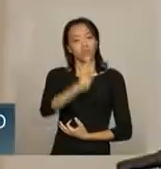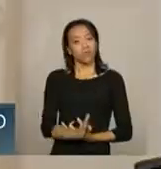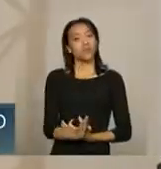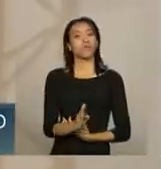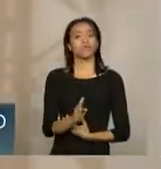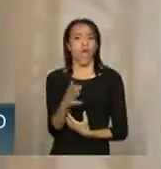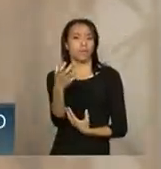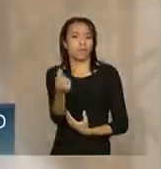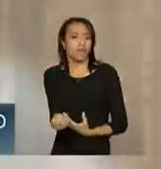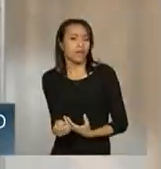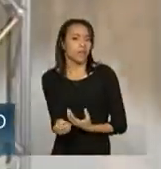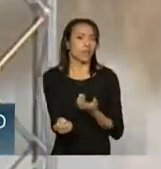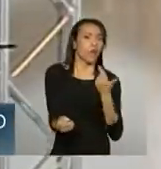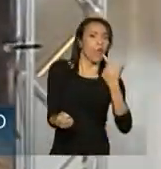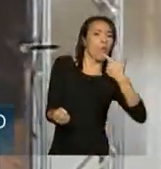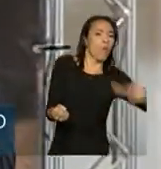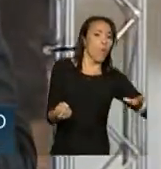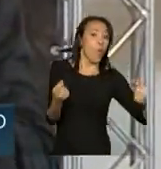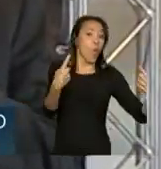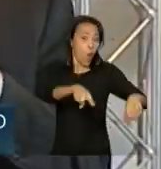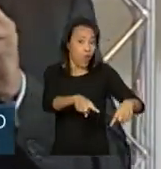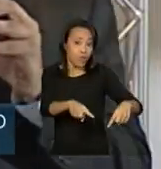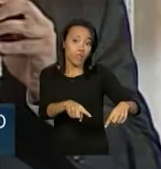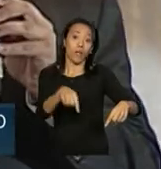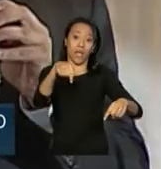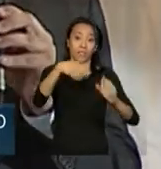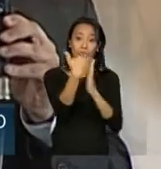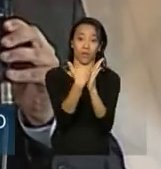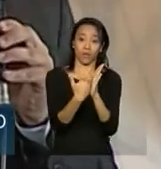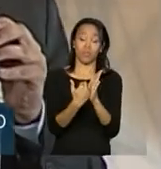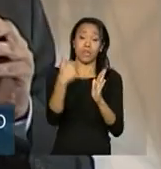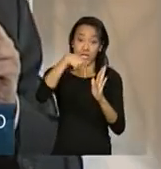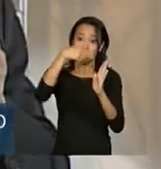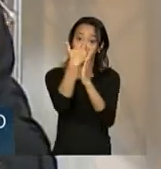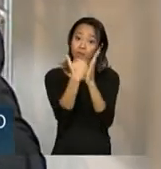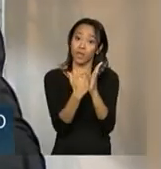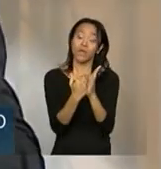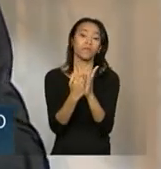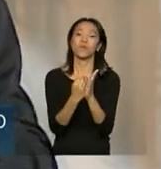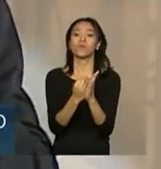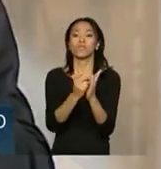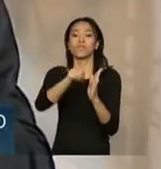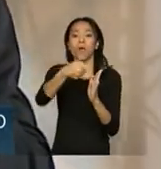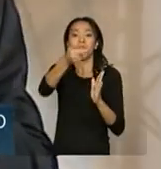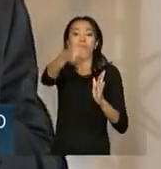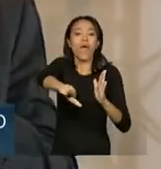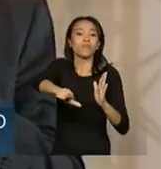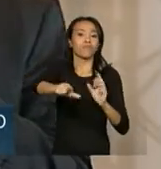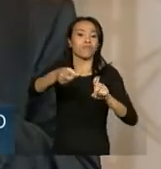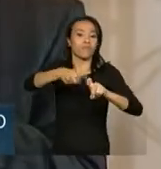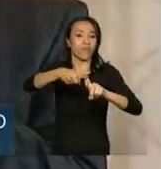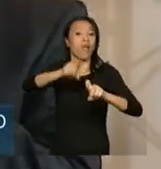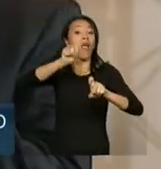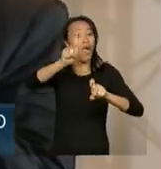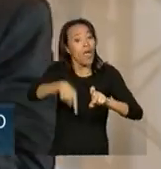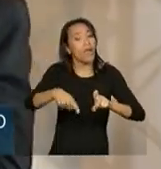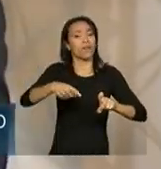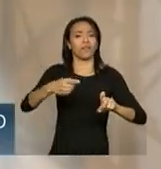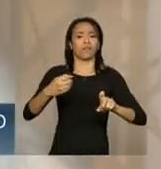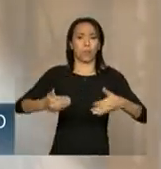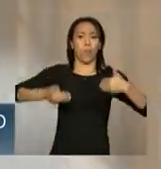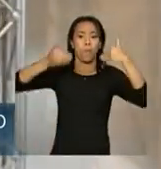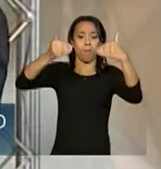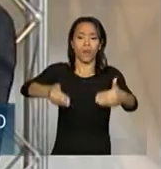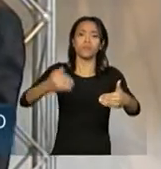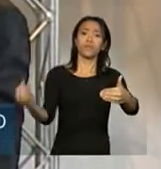favor, ver manifestações contrárias. O programa Mais Médicos, ele é um passo muito importante para que o Brasil,